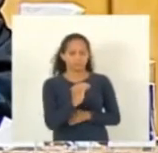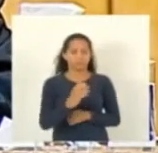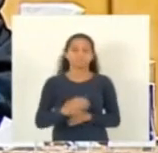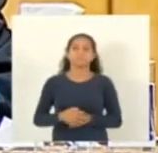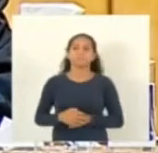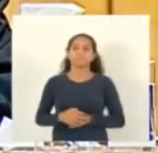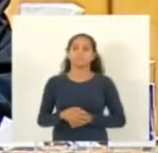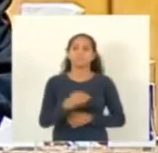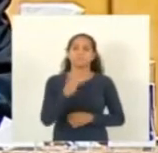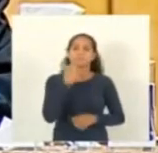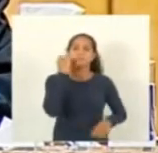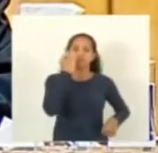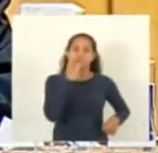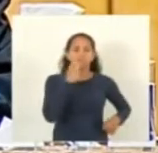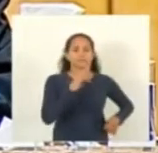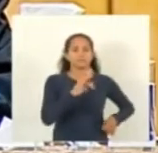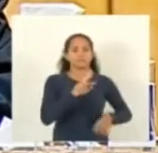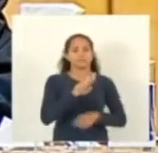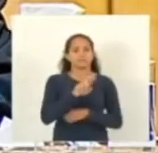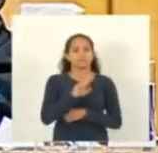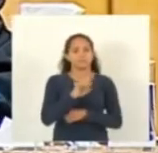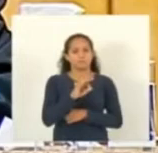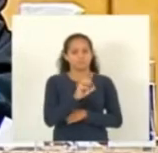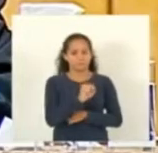deputado Freitas